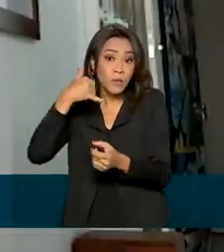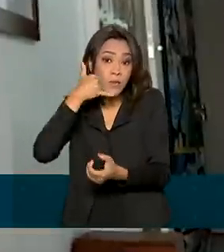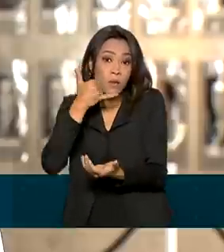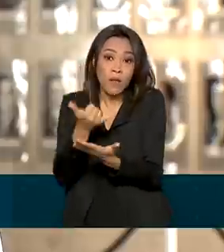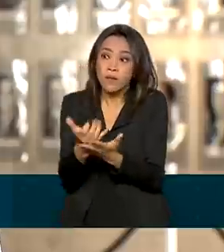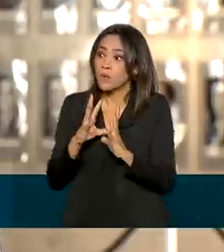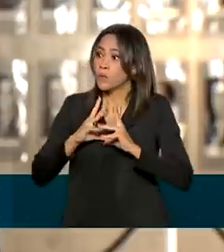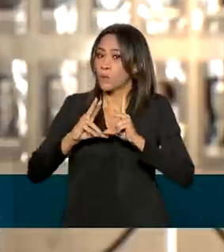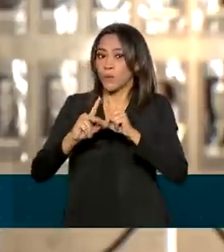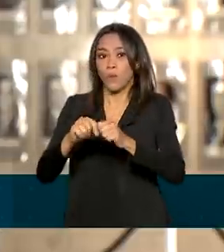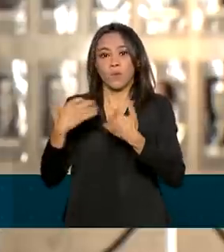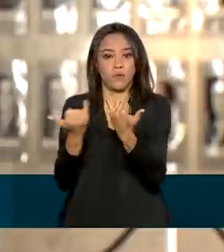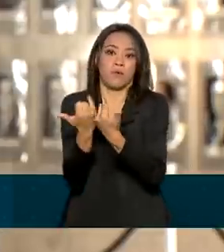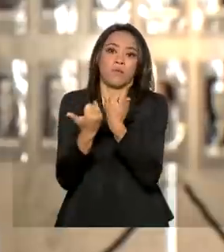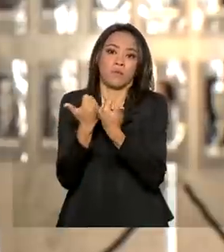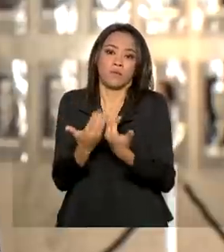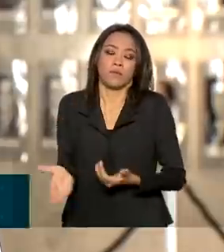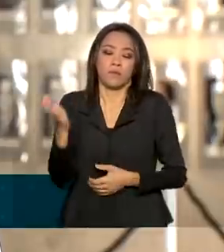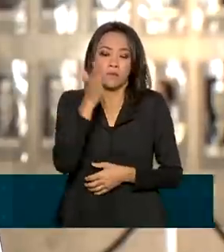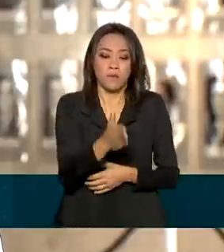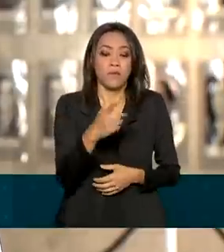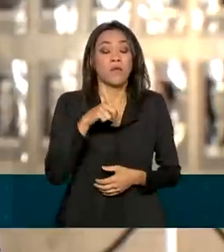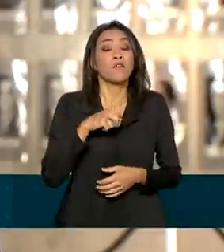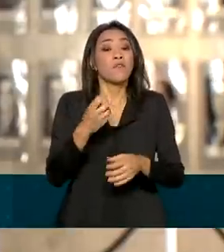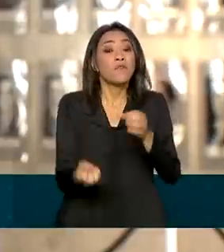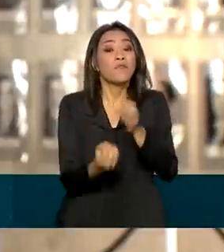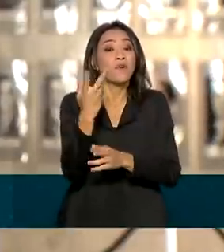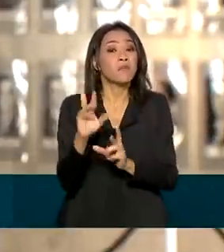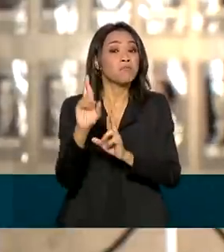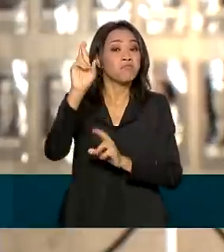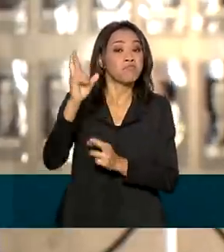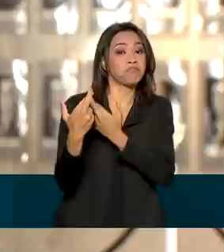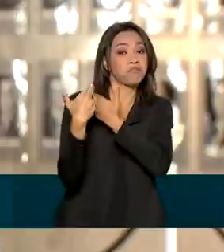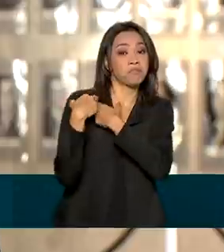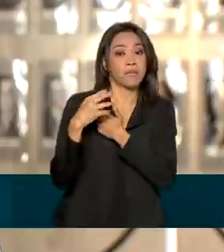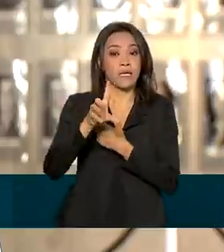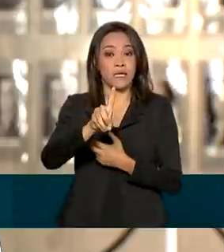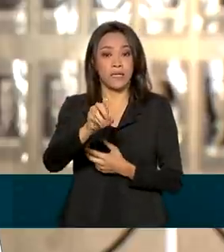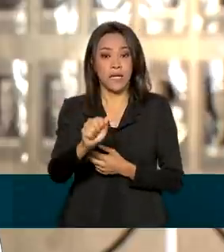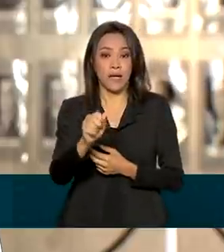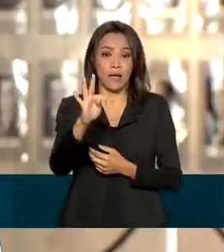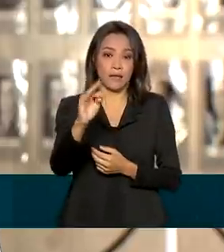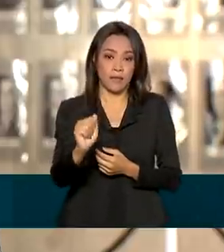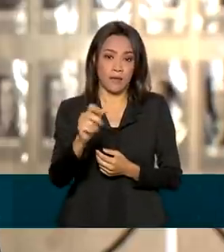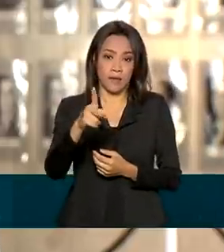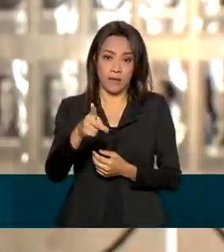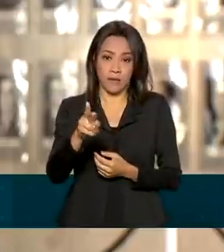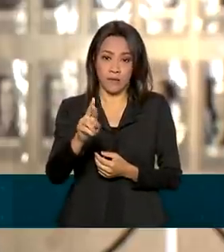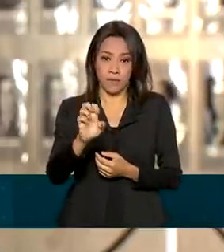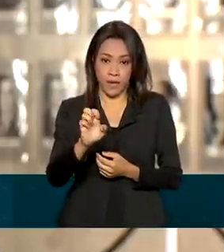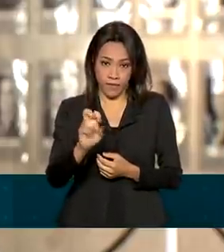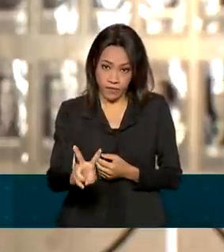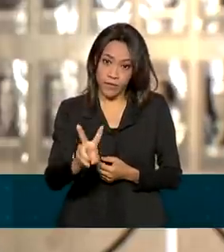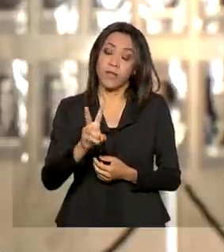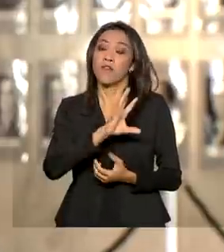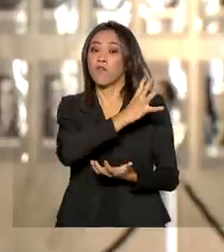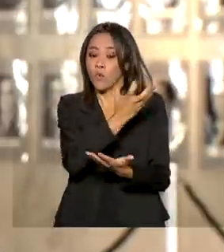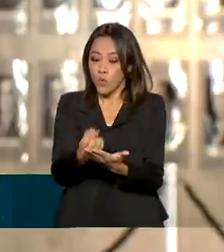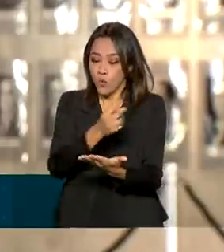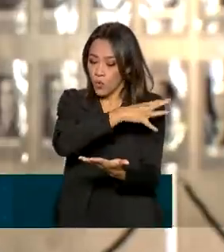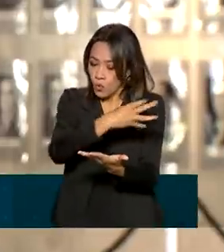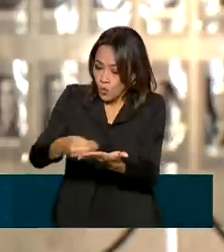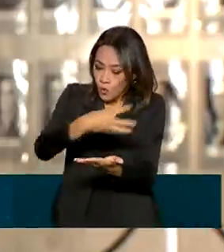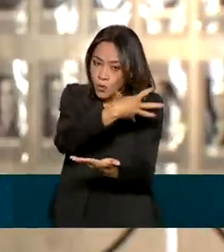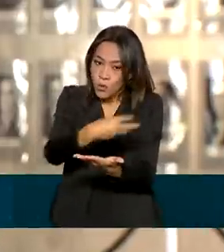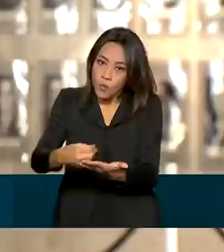local. A ferramenta foi desenvolvida pela Dataprev. Todas as informações profissionais anteriores foram repassadas